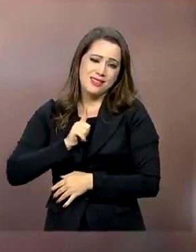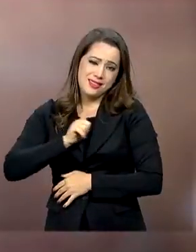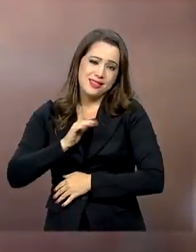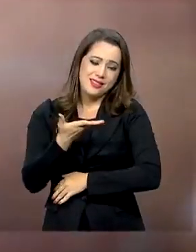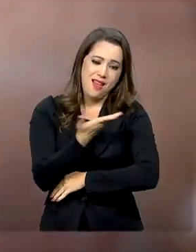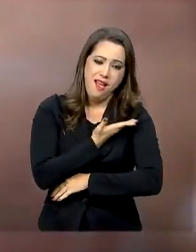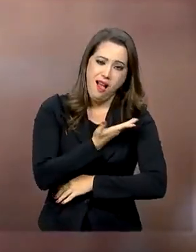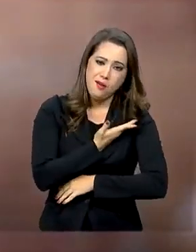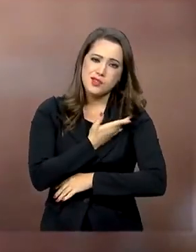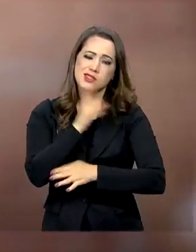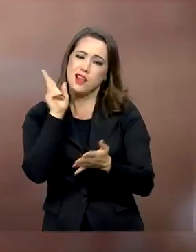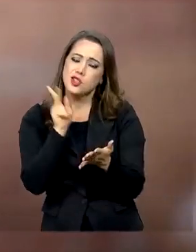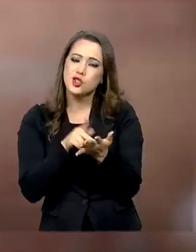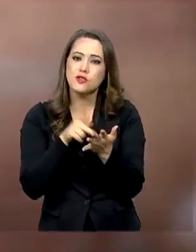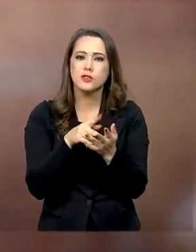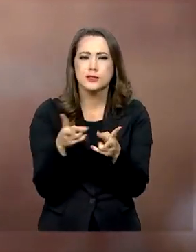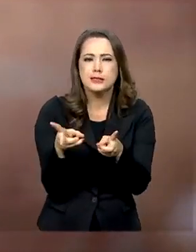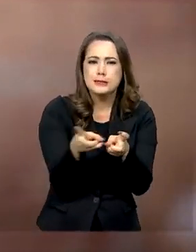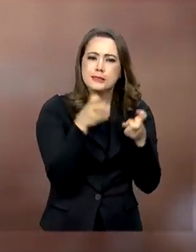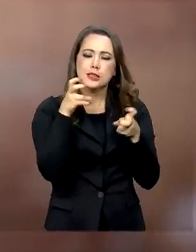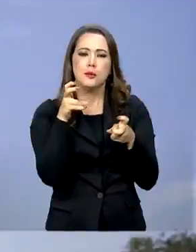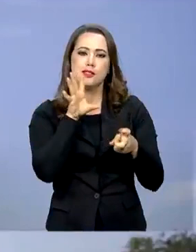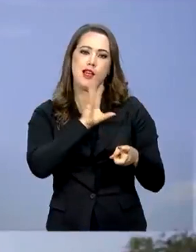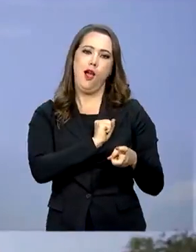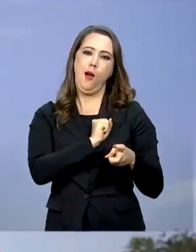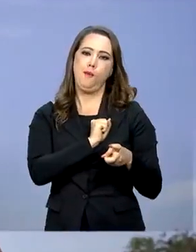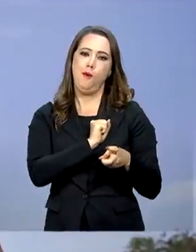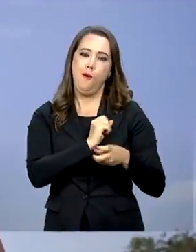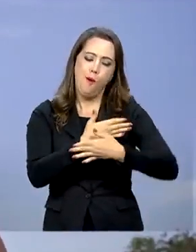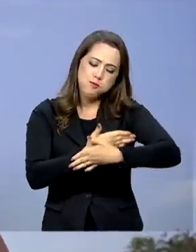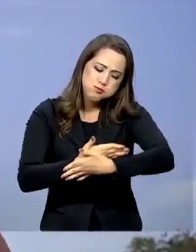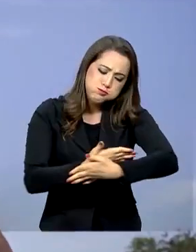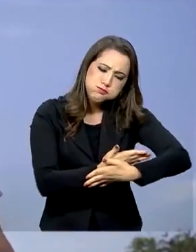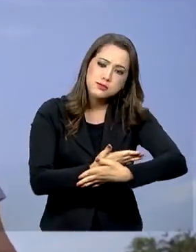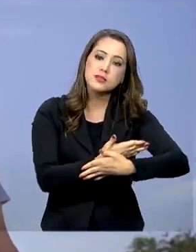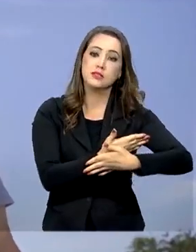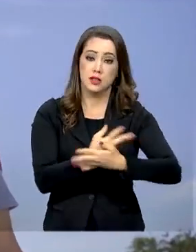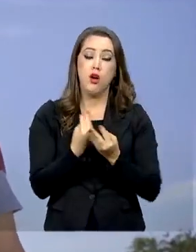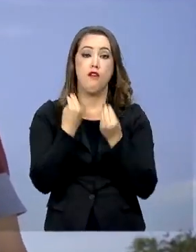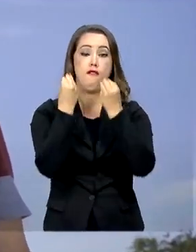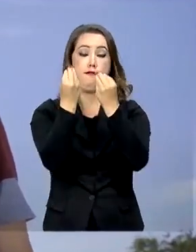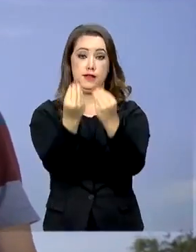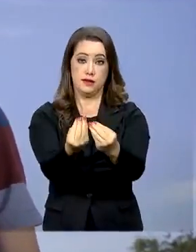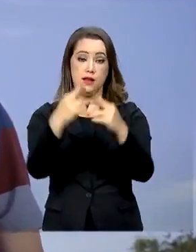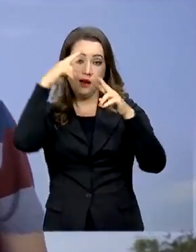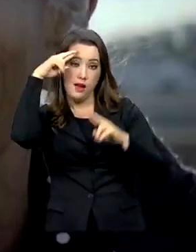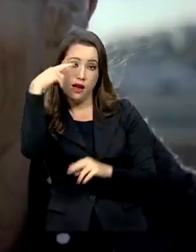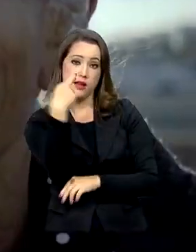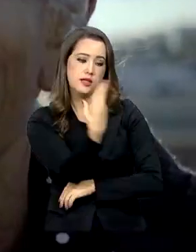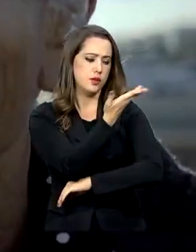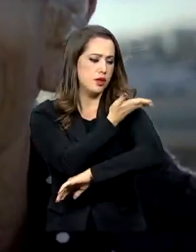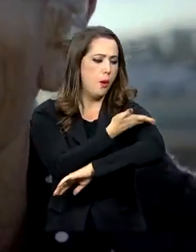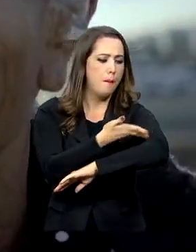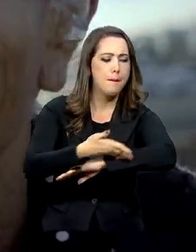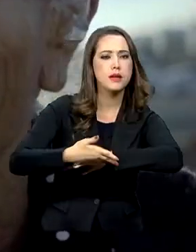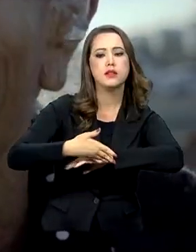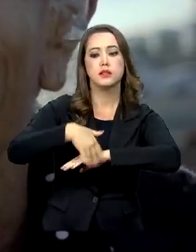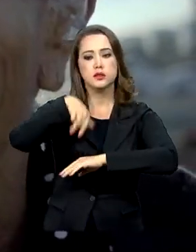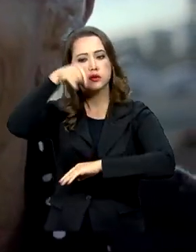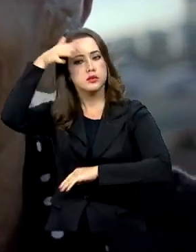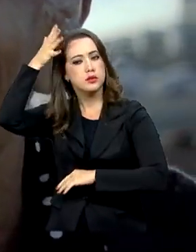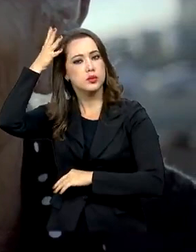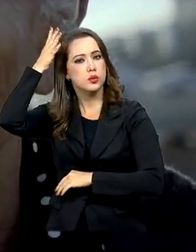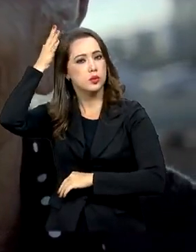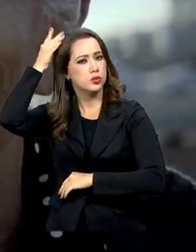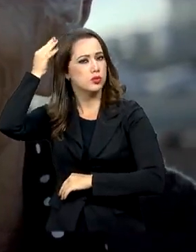perceber amor no olhar terno da criança, atribuir respeito ao branco dos cabelos de quem já